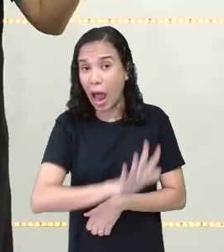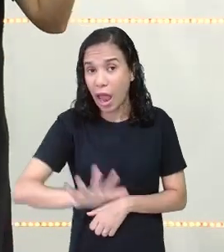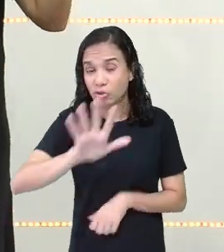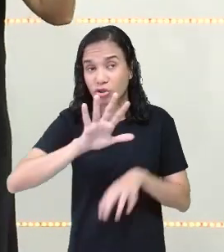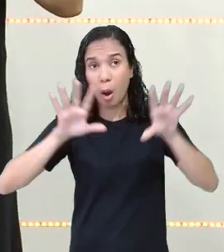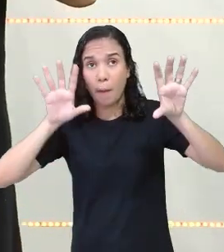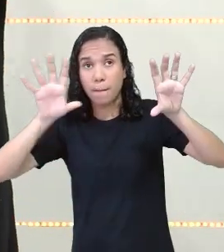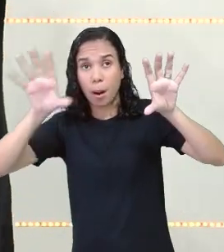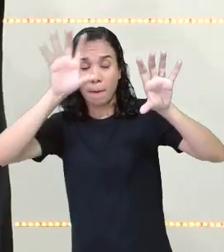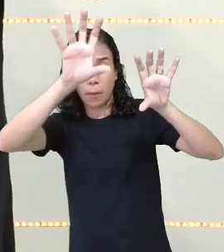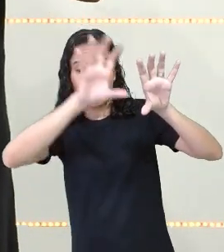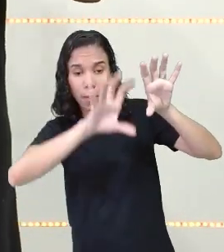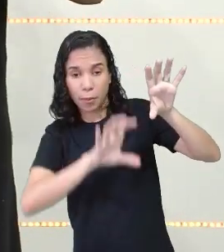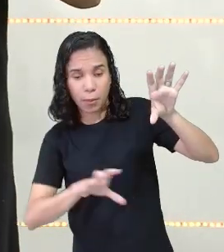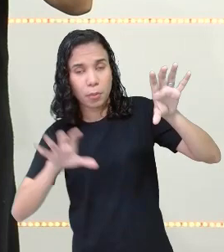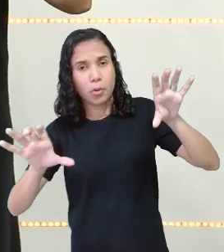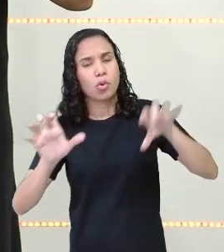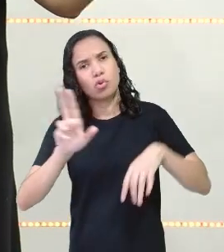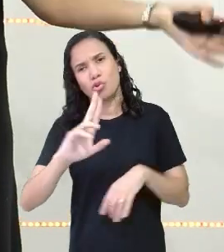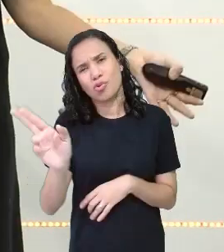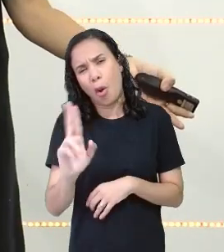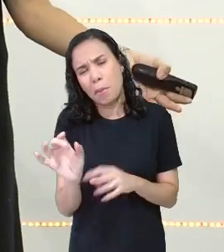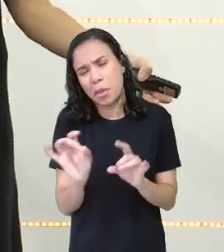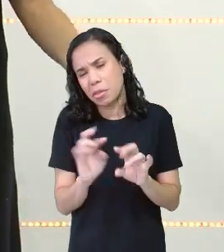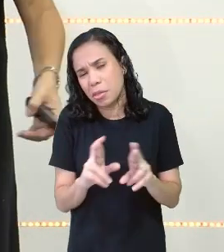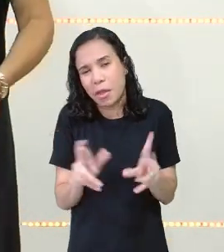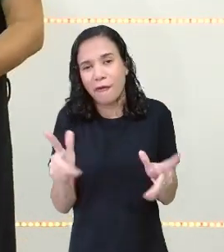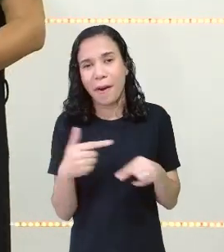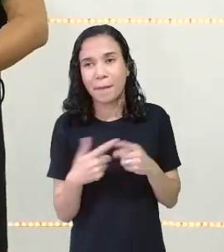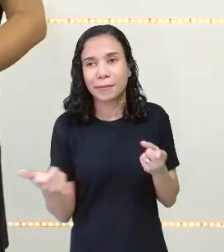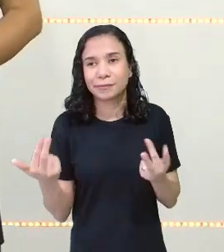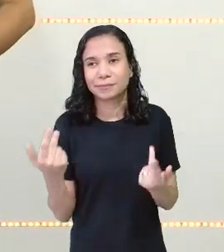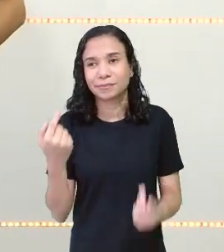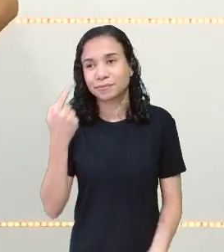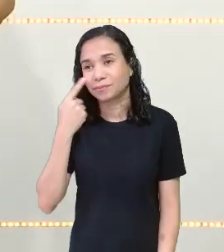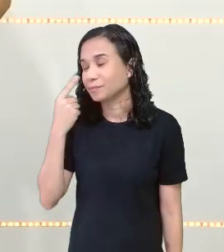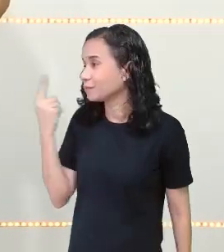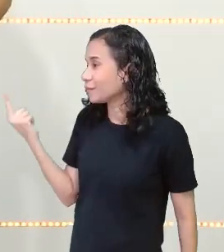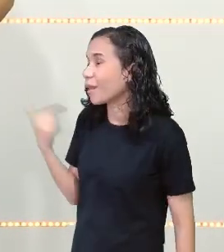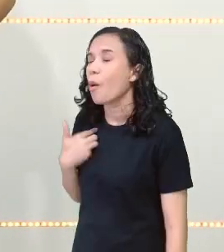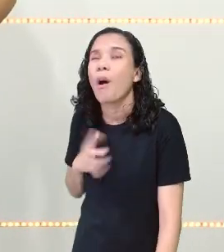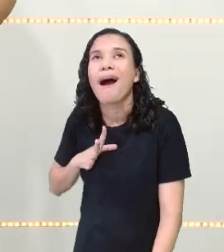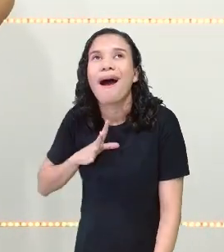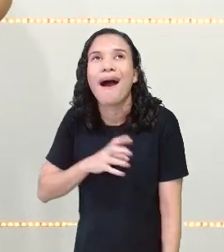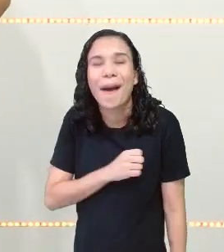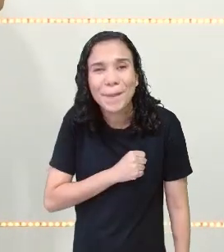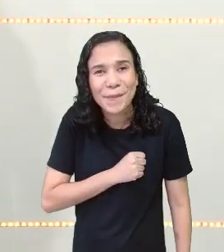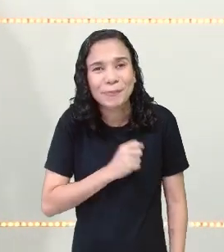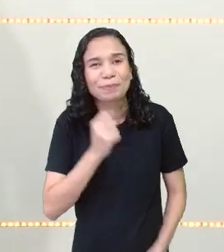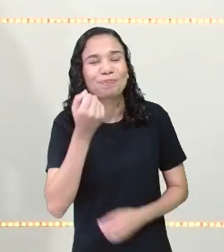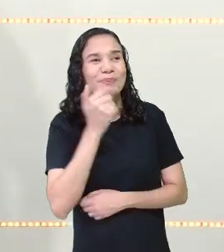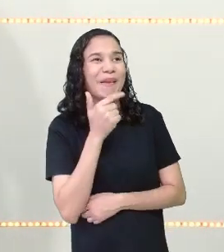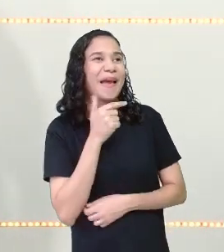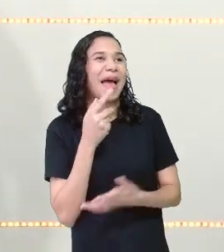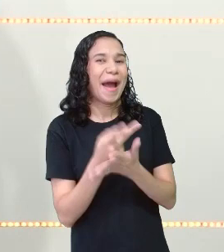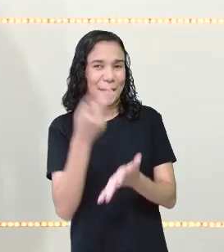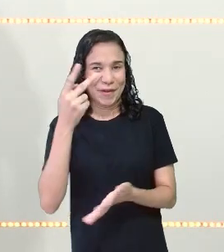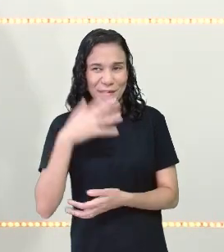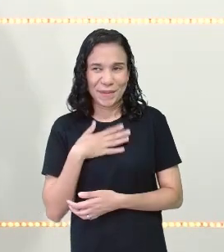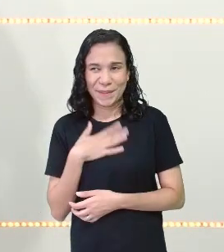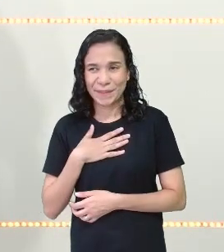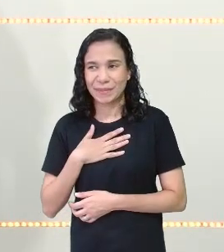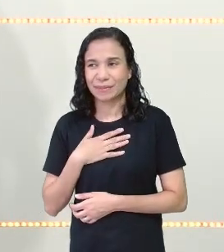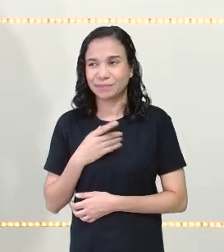Em cada região chama-se de uma forma diferente. Essa fruta aqui que eu amo. Foi engraçado, aconteceu isso comigo, hein?